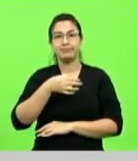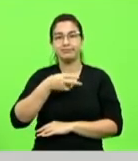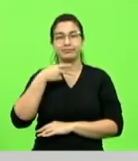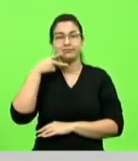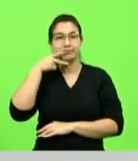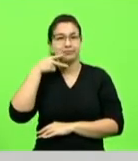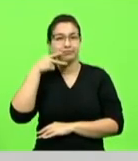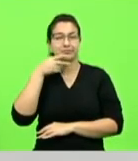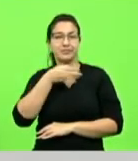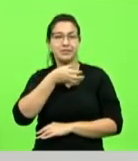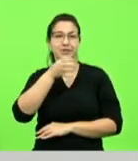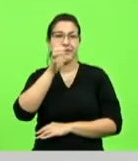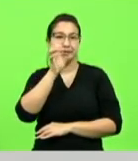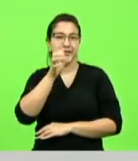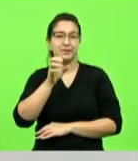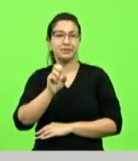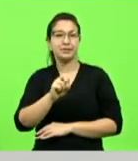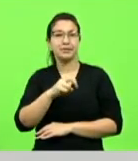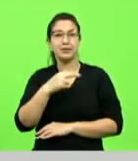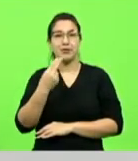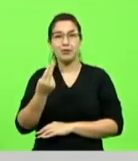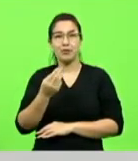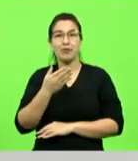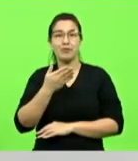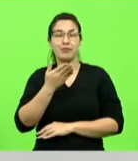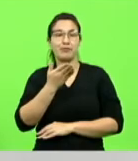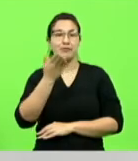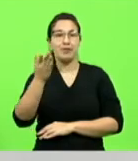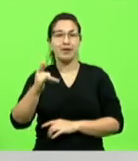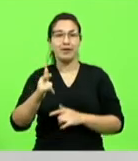praticando crossfit office